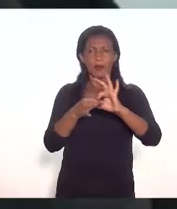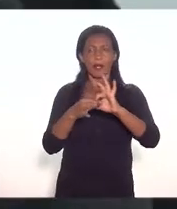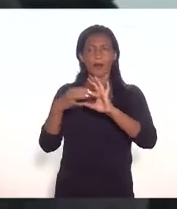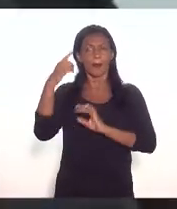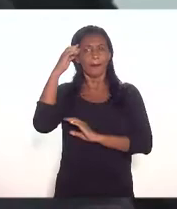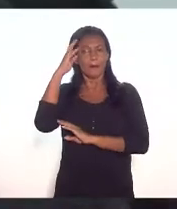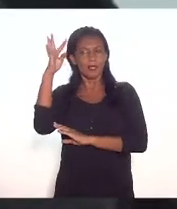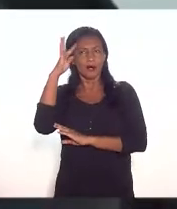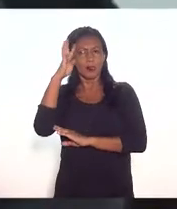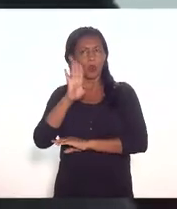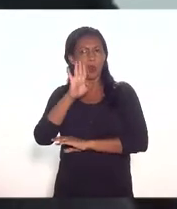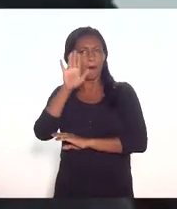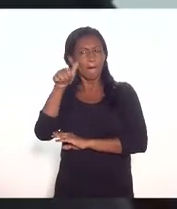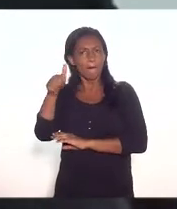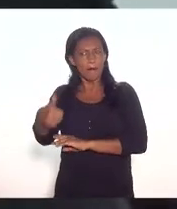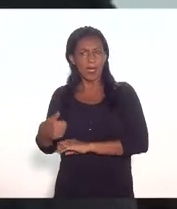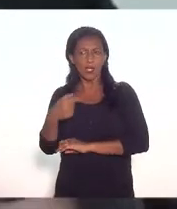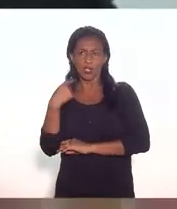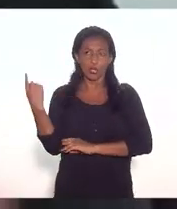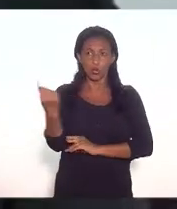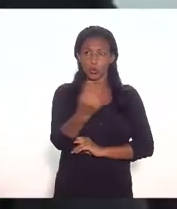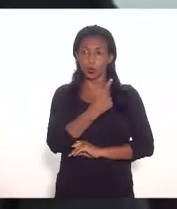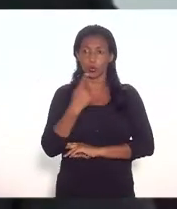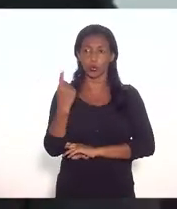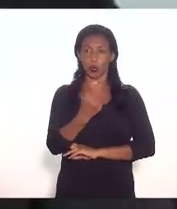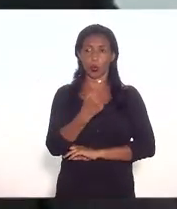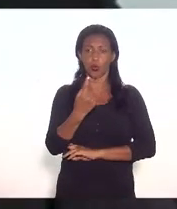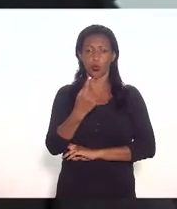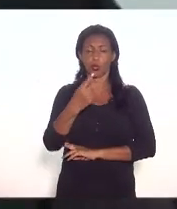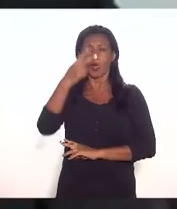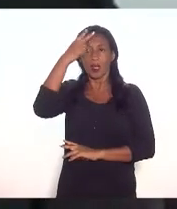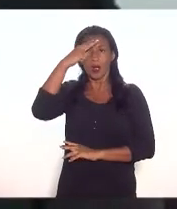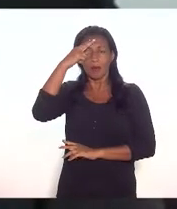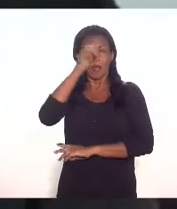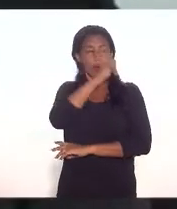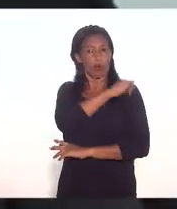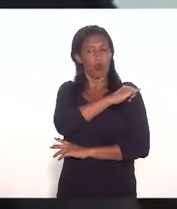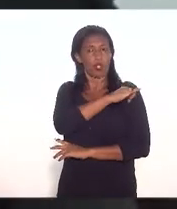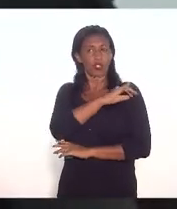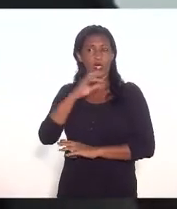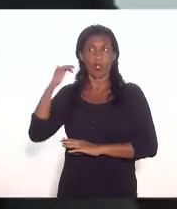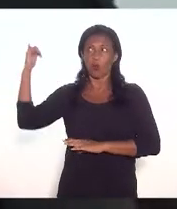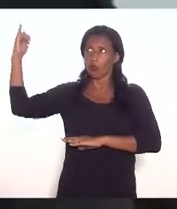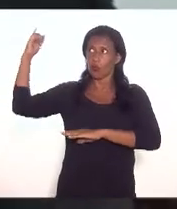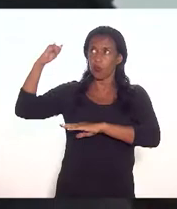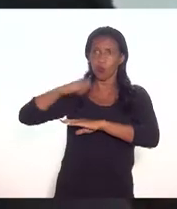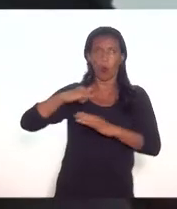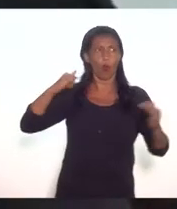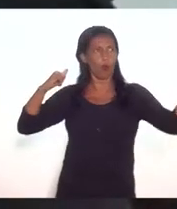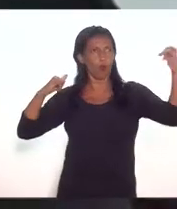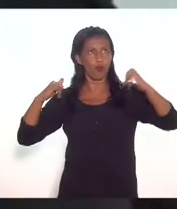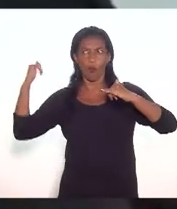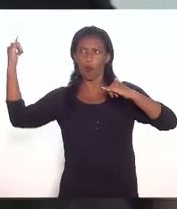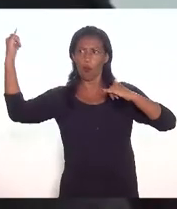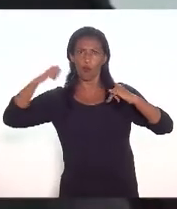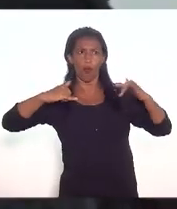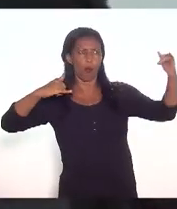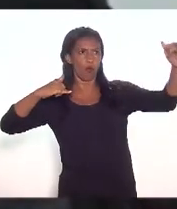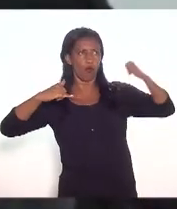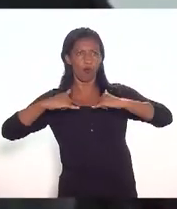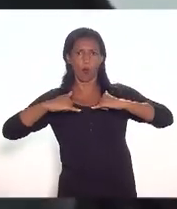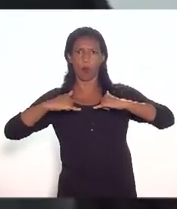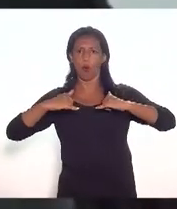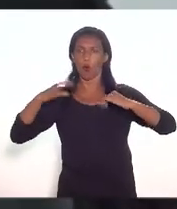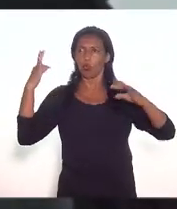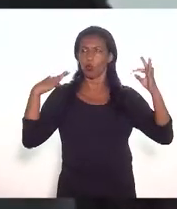comum que é o interesse do Rio de Janeiro em trazer mais voos e cumprir a sua vocação histórica de ser porta de entrada do